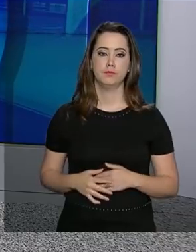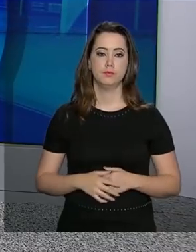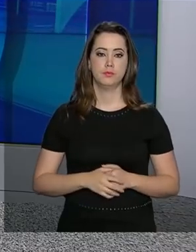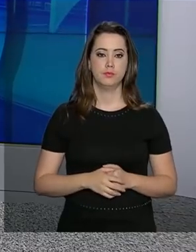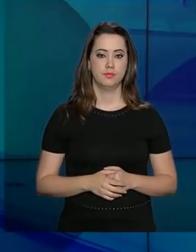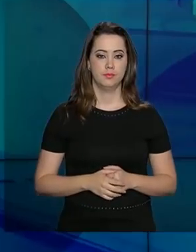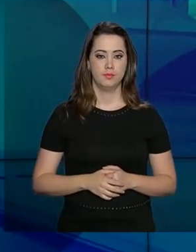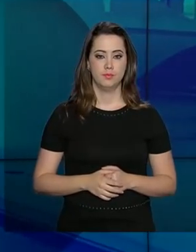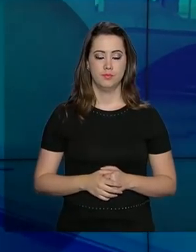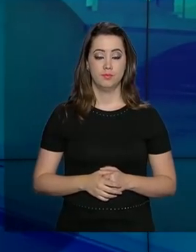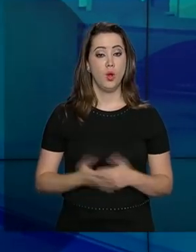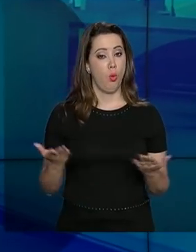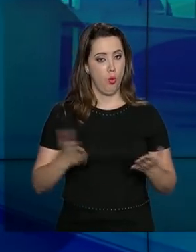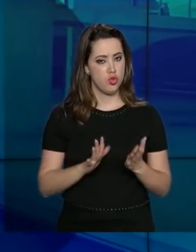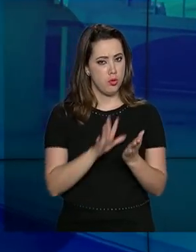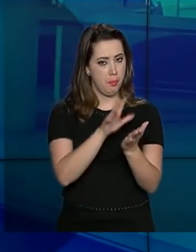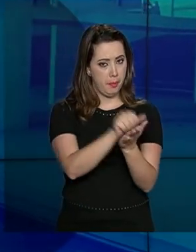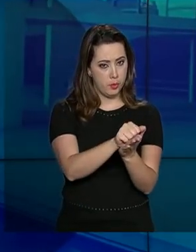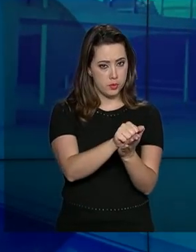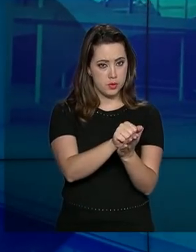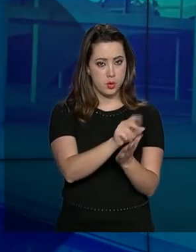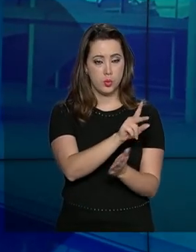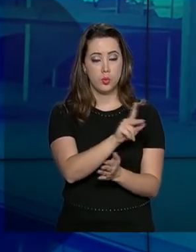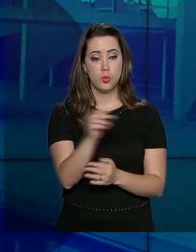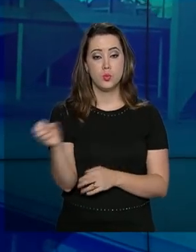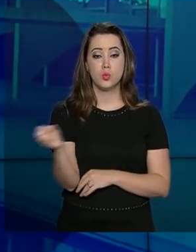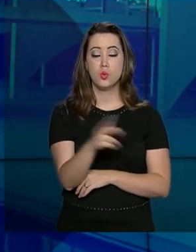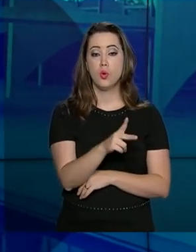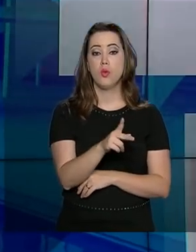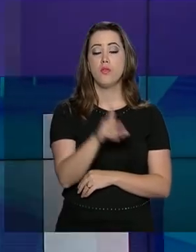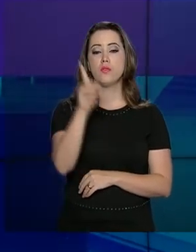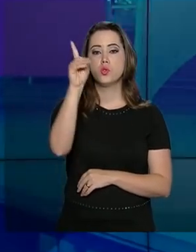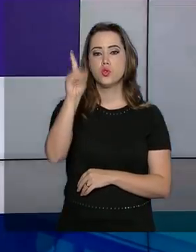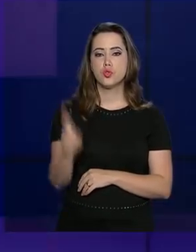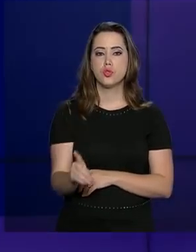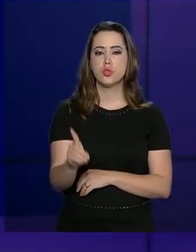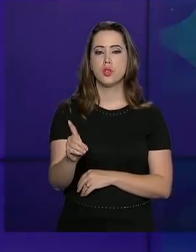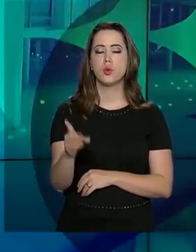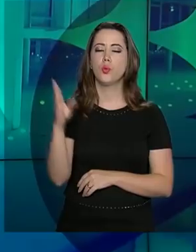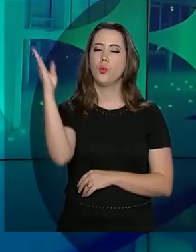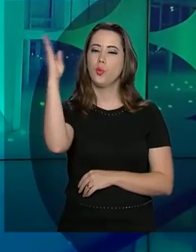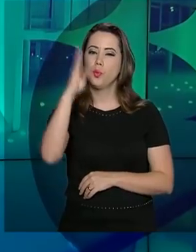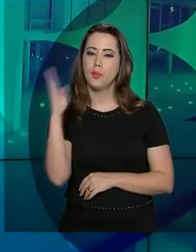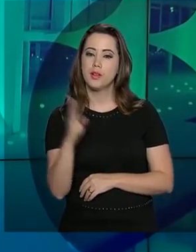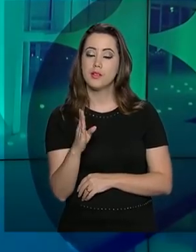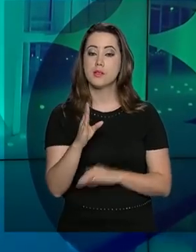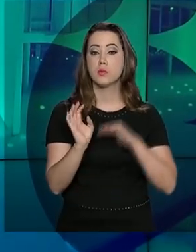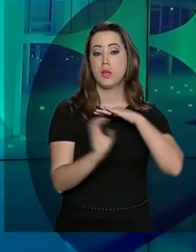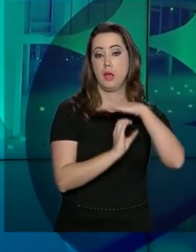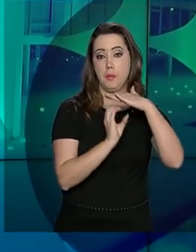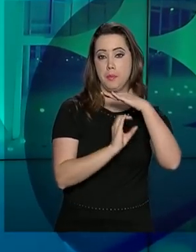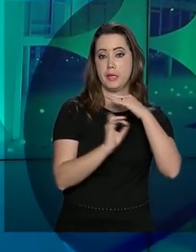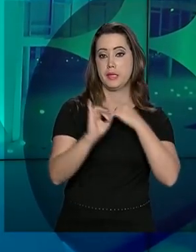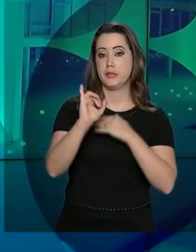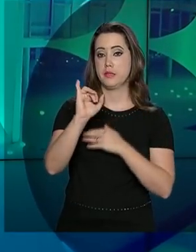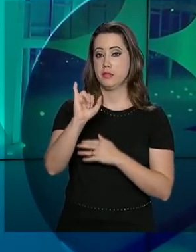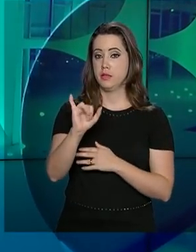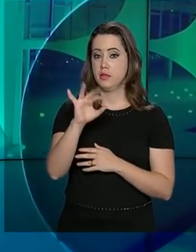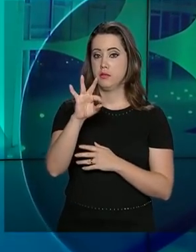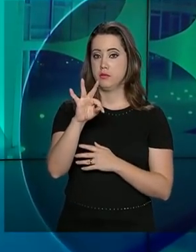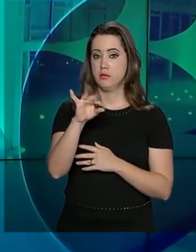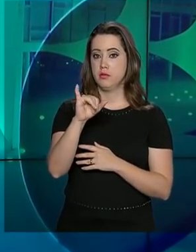fevereiro. Tomou posse hoje o novo diretor-geral brasileiro da Itaipu Binacional. O general